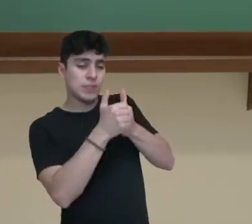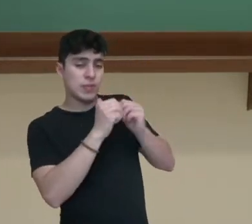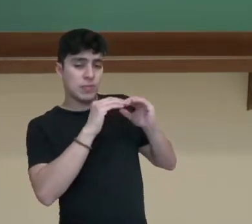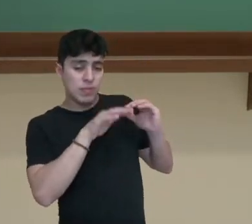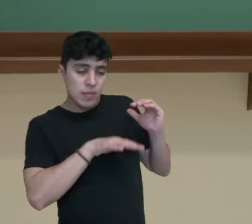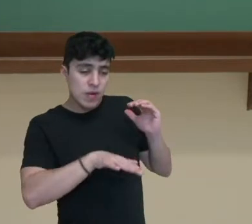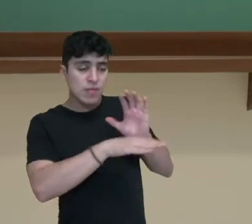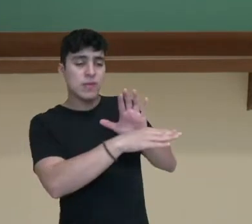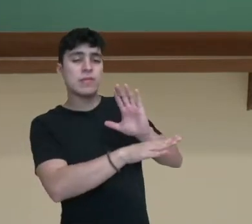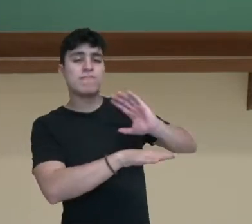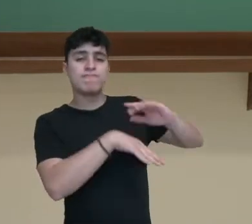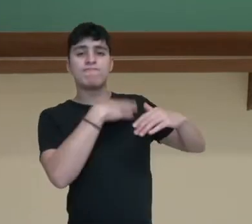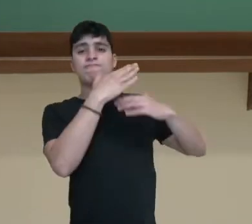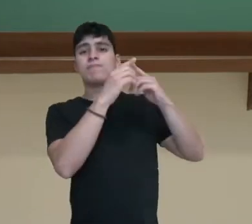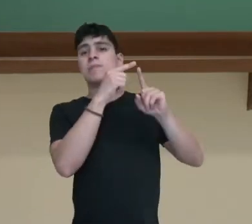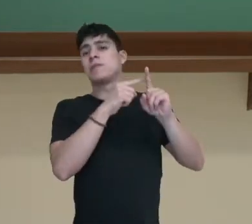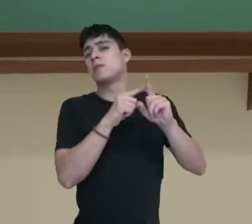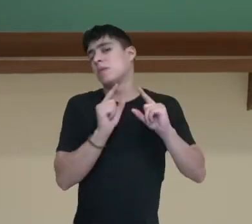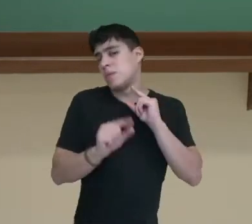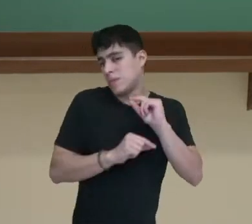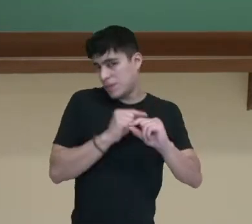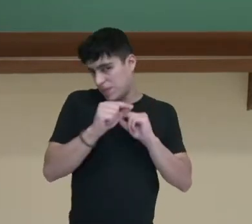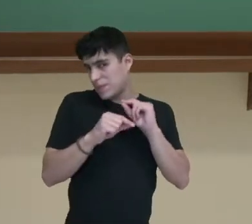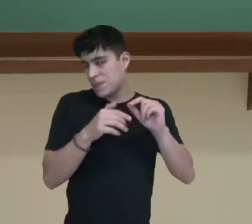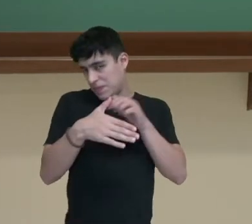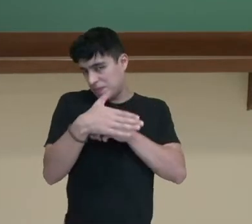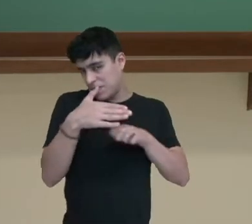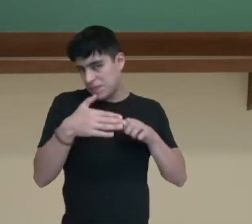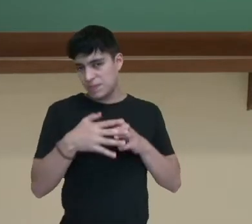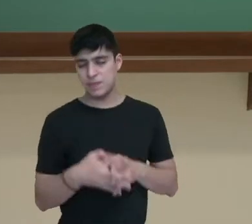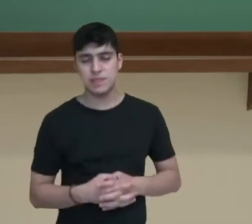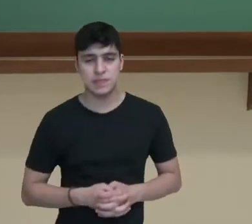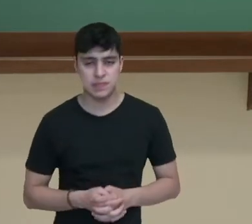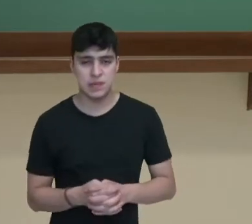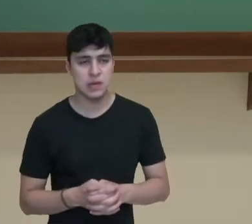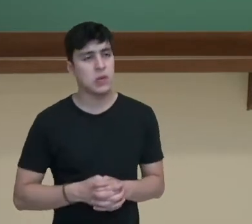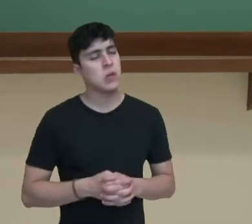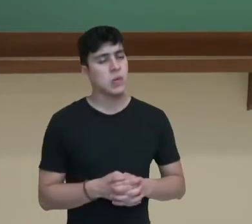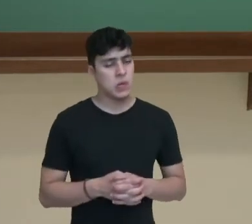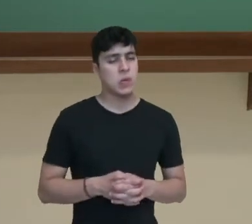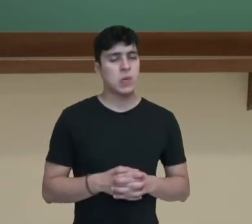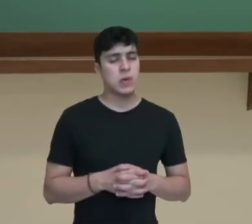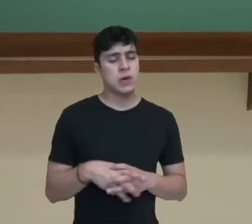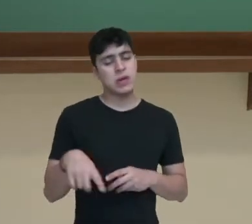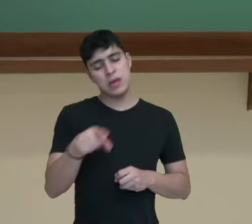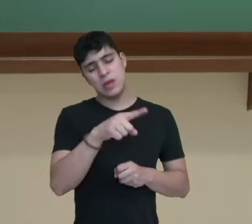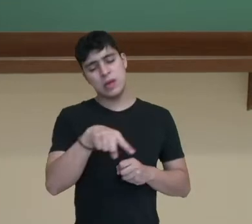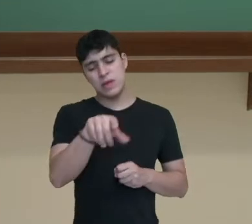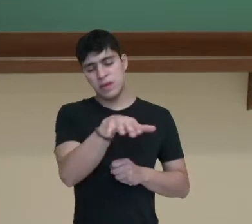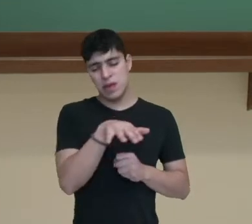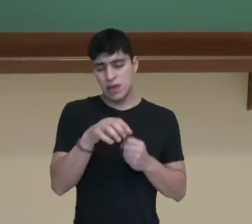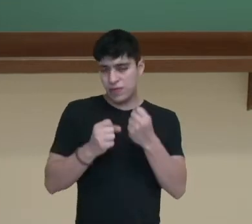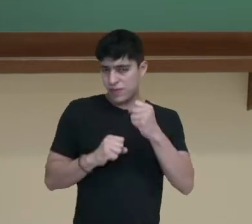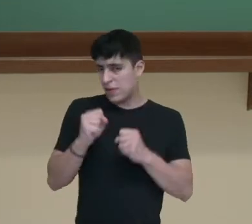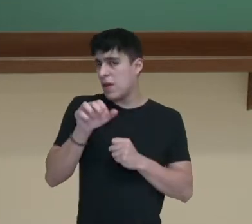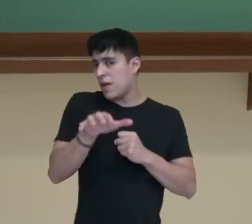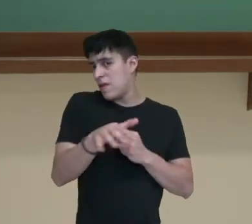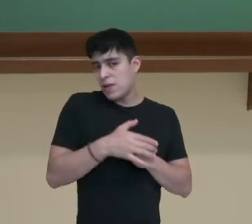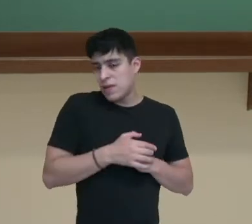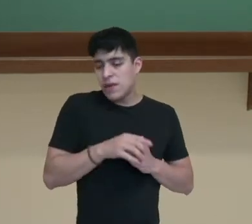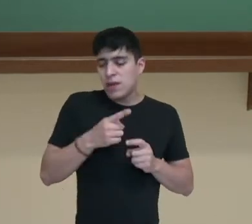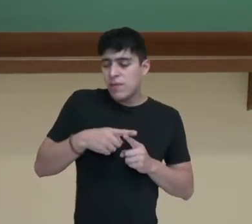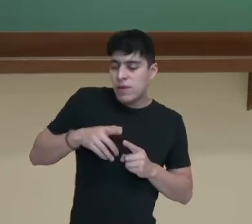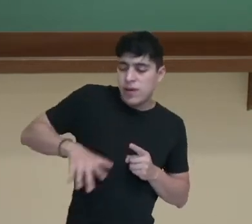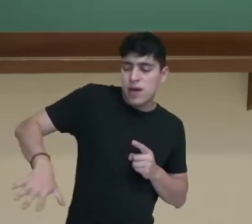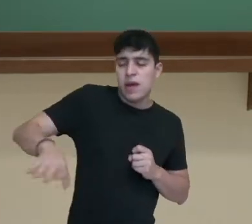facilitam um determinado tipo de elemento a ser destacado. Isso não é diferente no setor industrial. Esse setor industrial